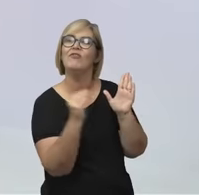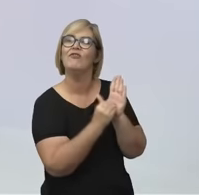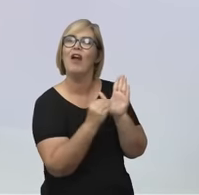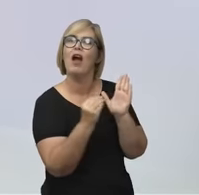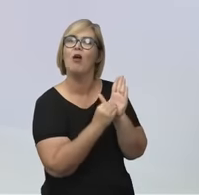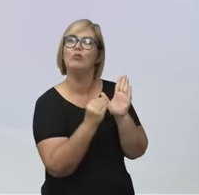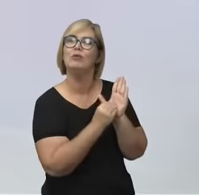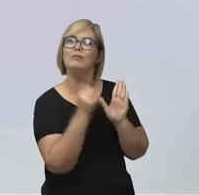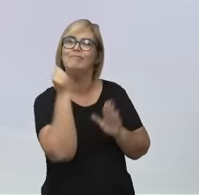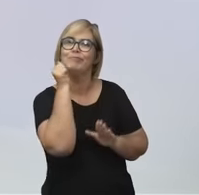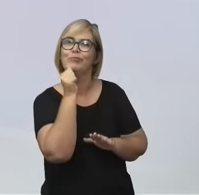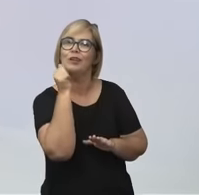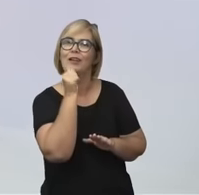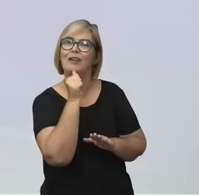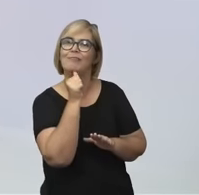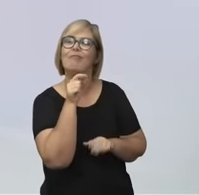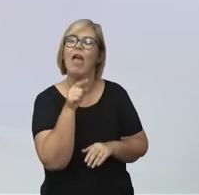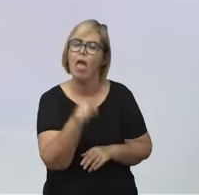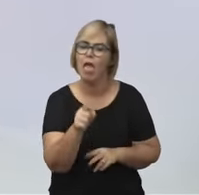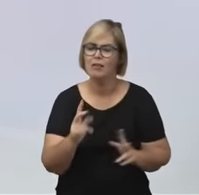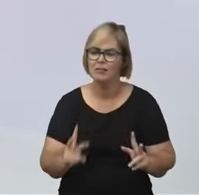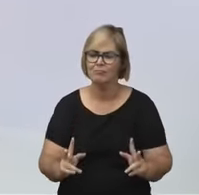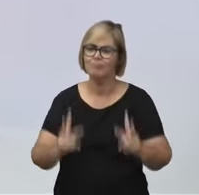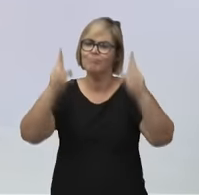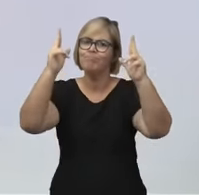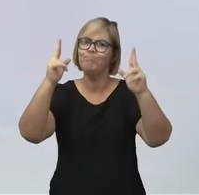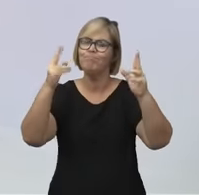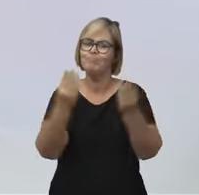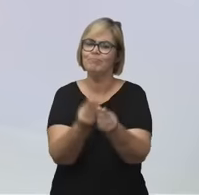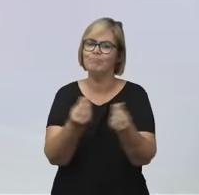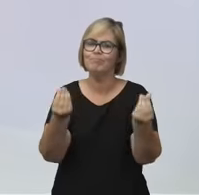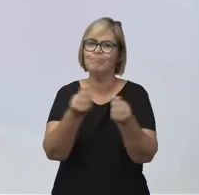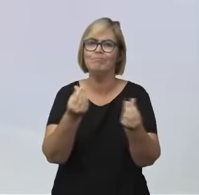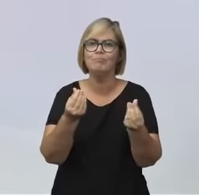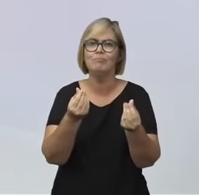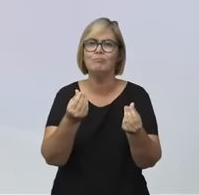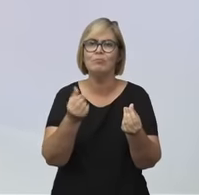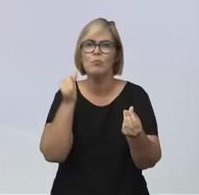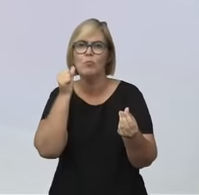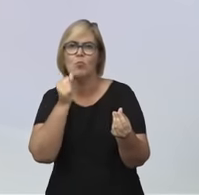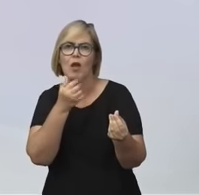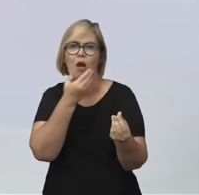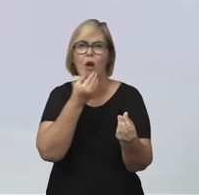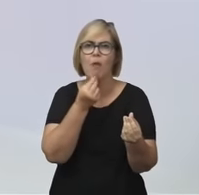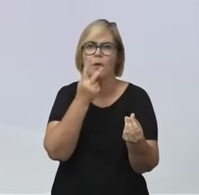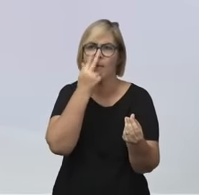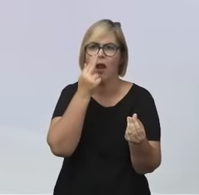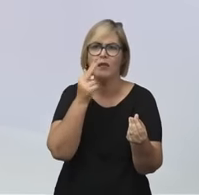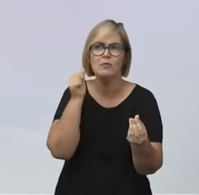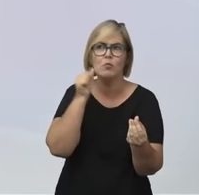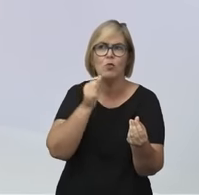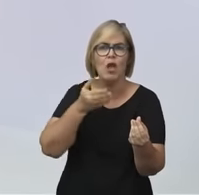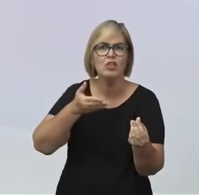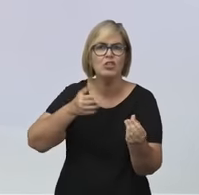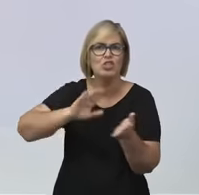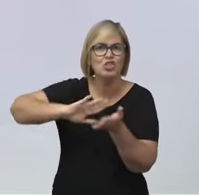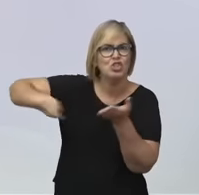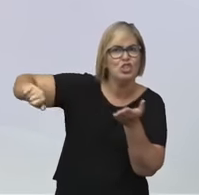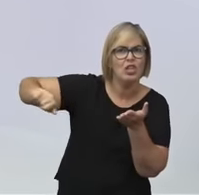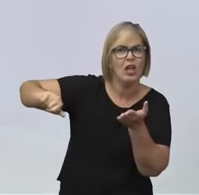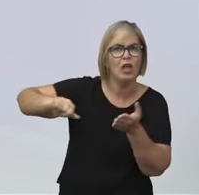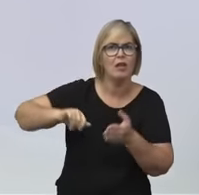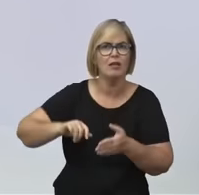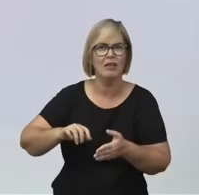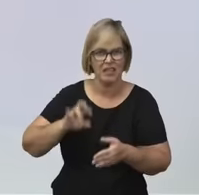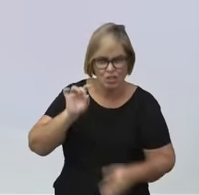Esta é a lacuna de dados de gênero. A lacuna de dados de gênero não é apenas sobre silêncio. Esses